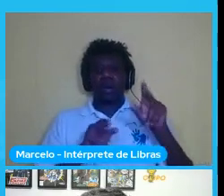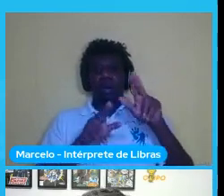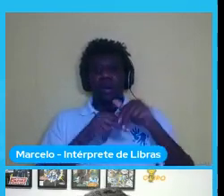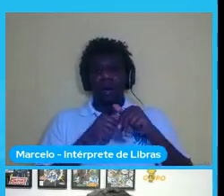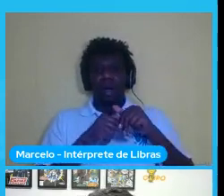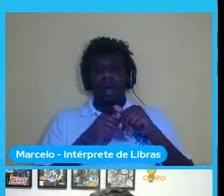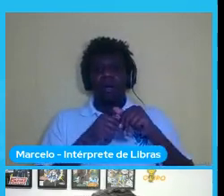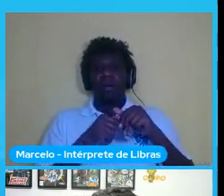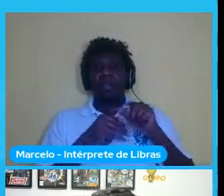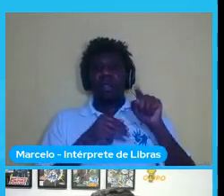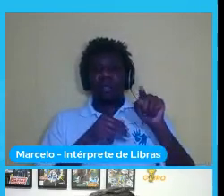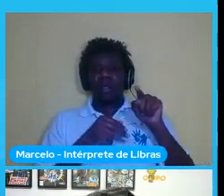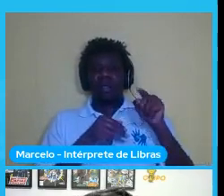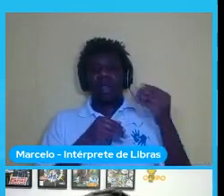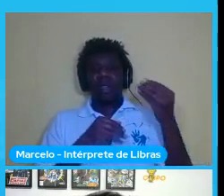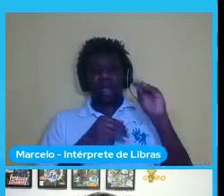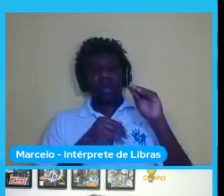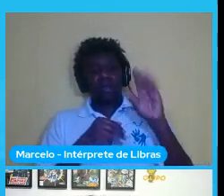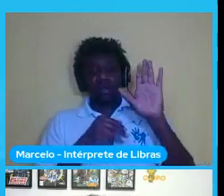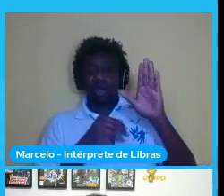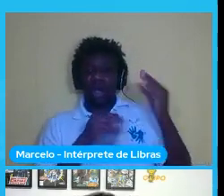híbrido eu já passo rapidinho por cima